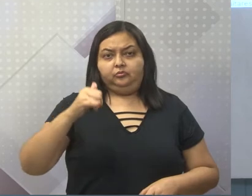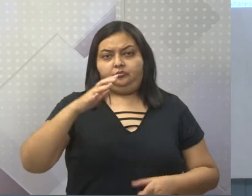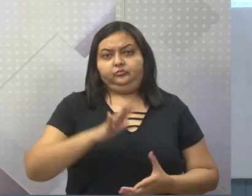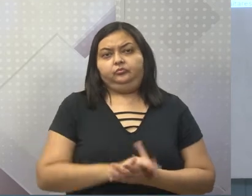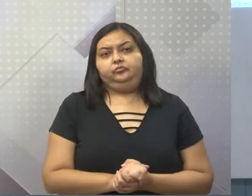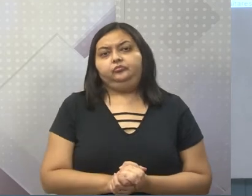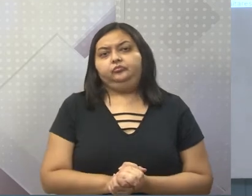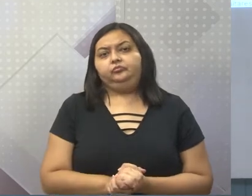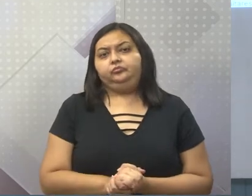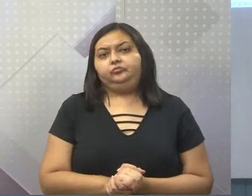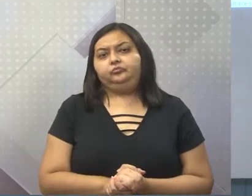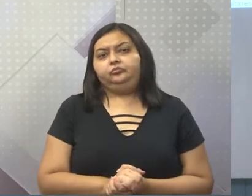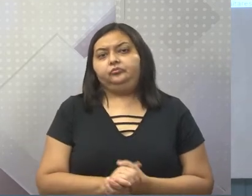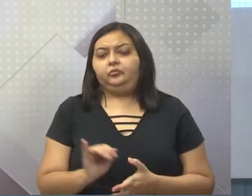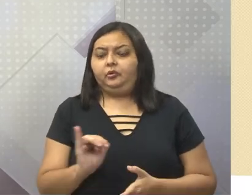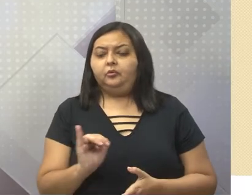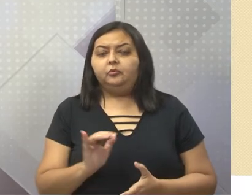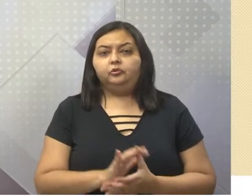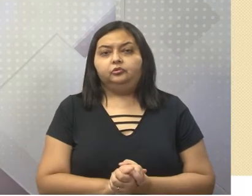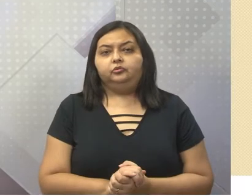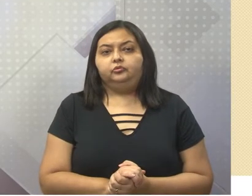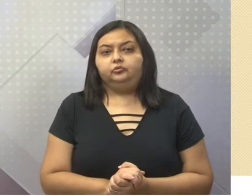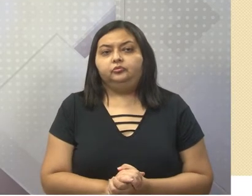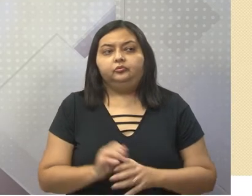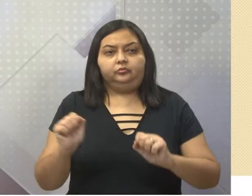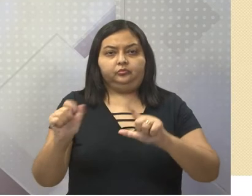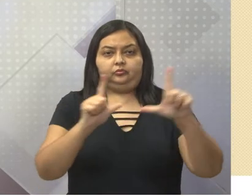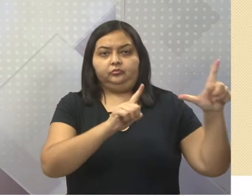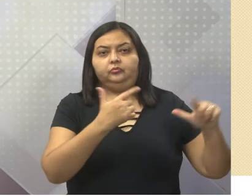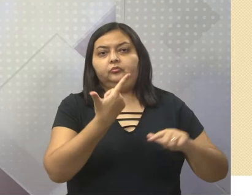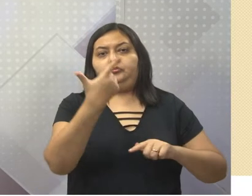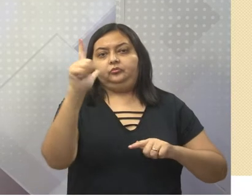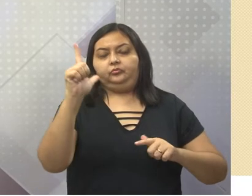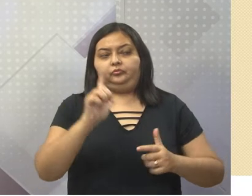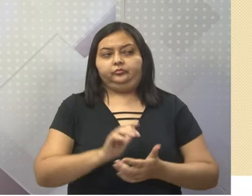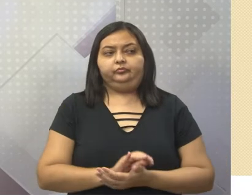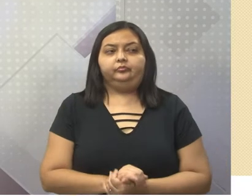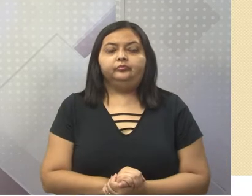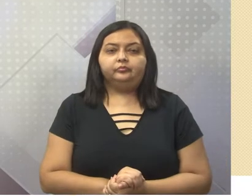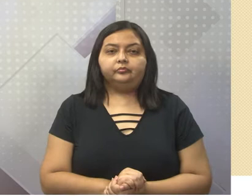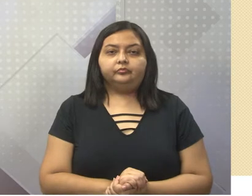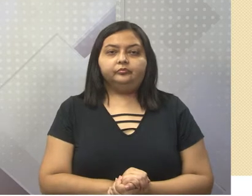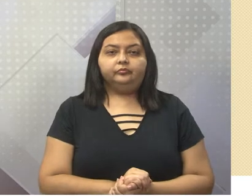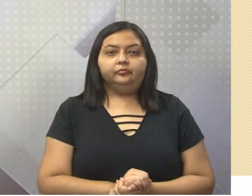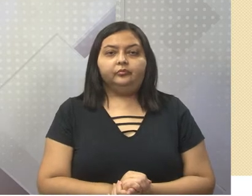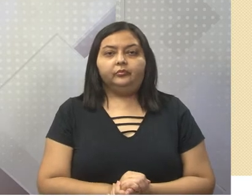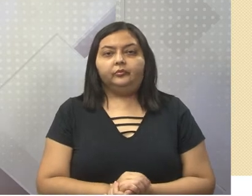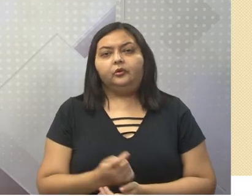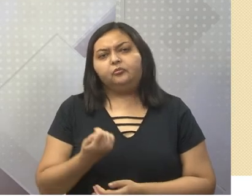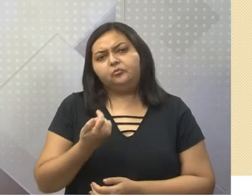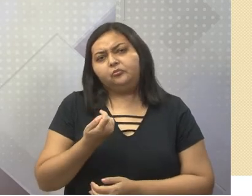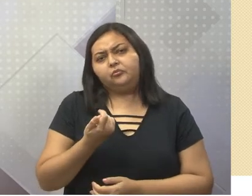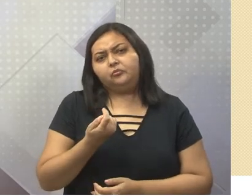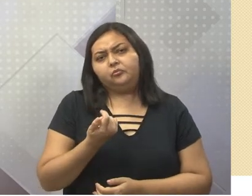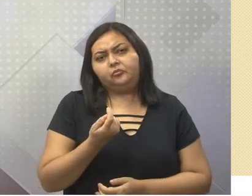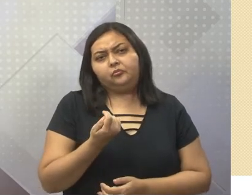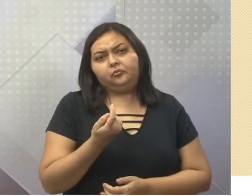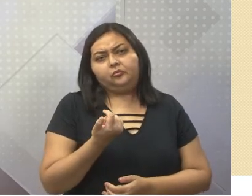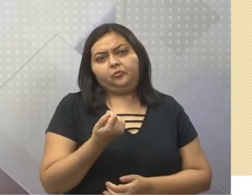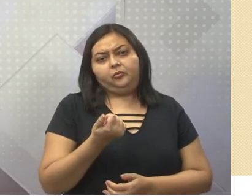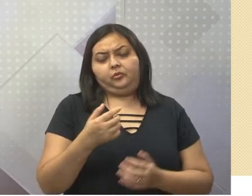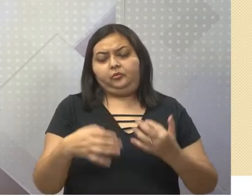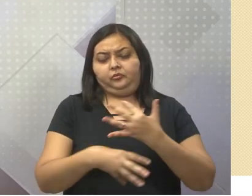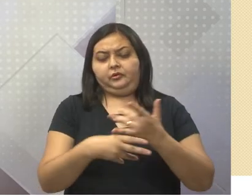esse outro slide? Olha só. Volta pra cá. Em pouco tempo, Vila Rica